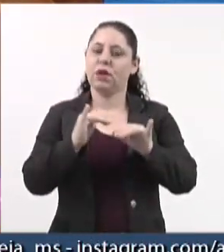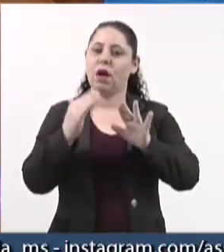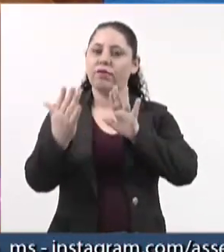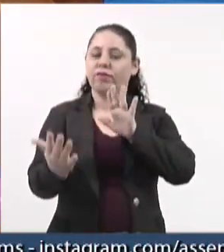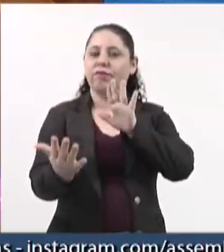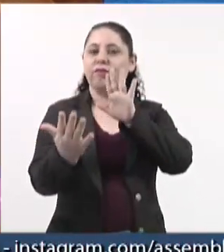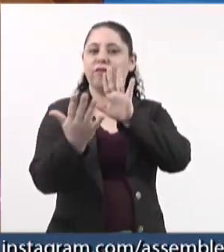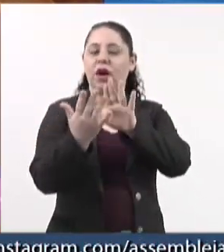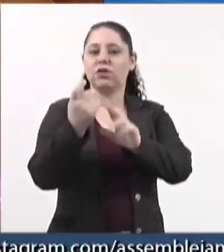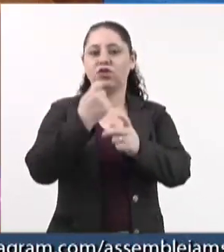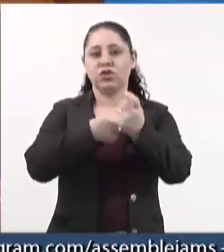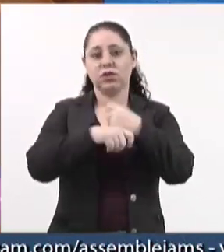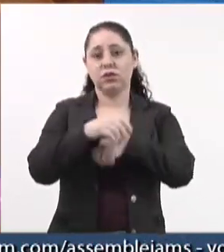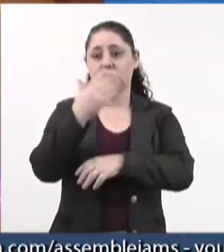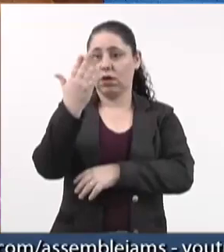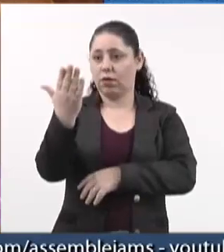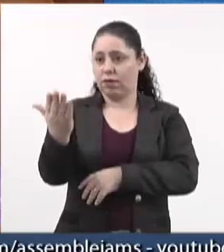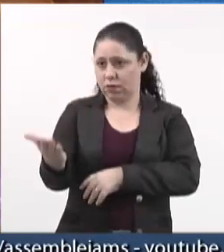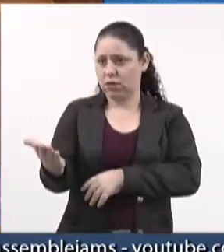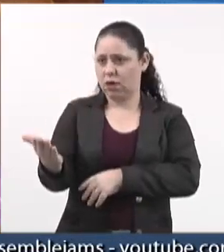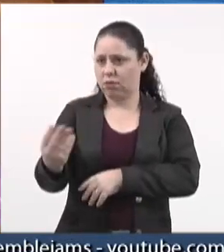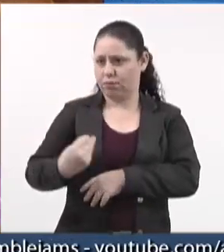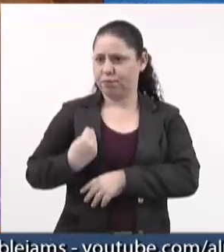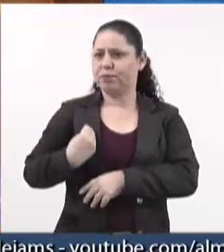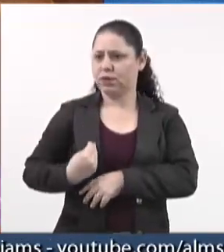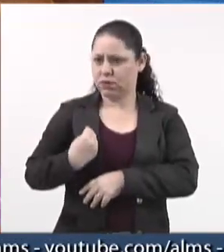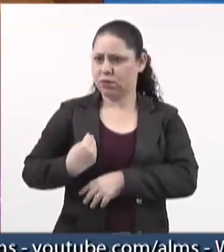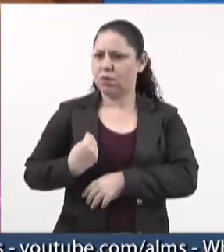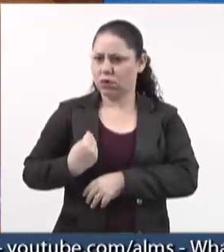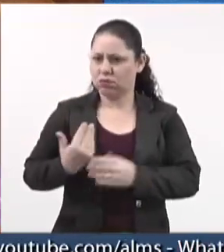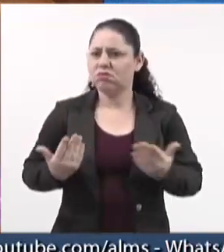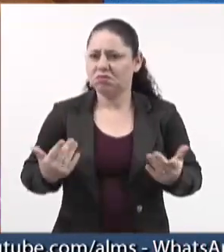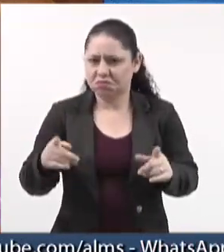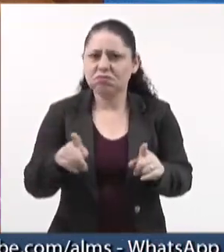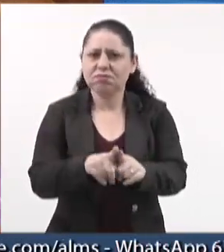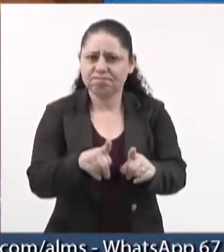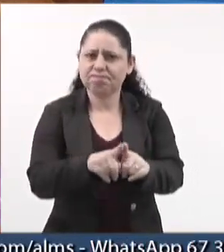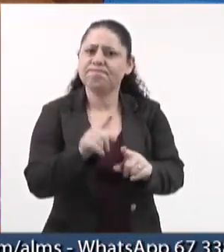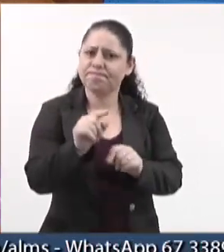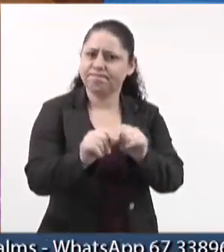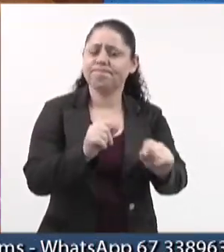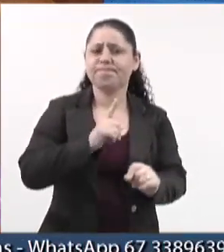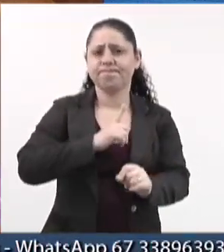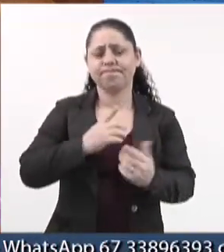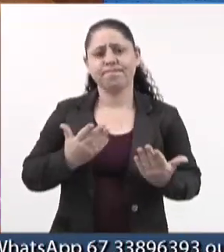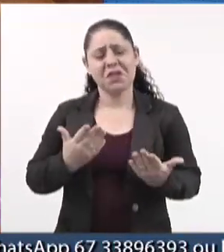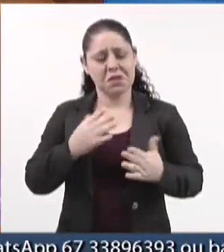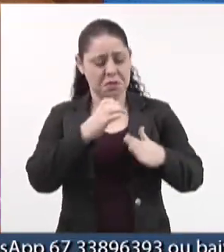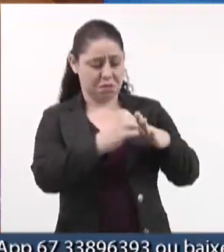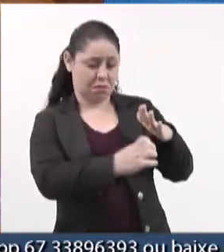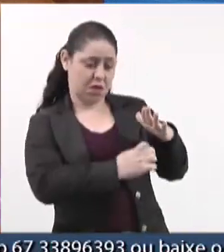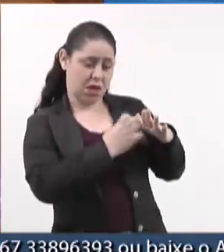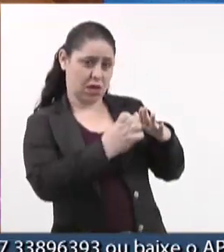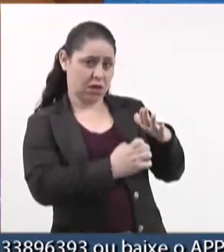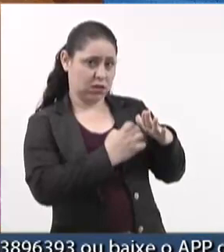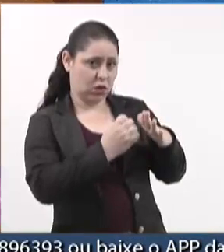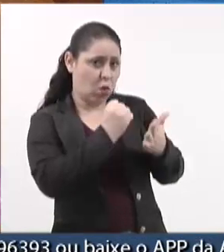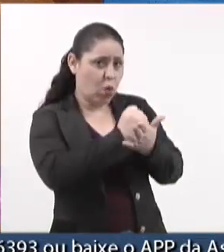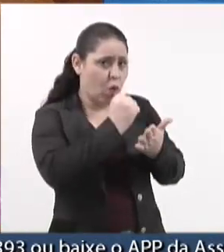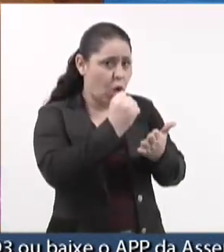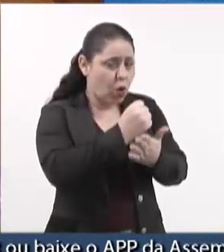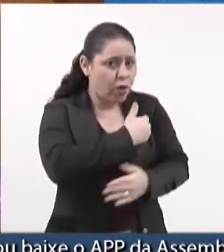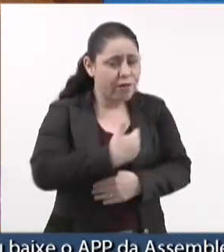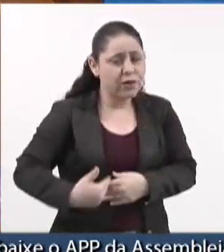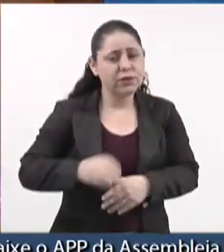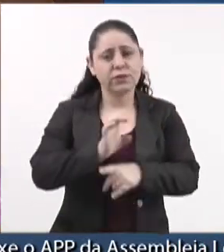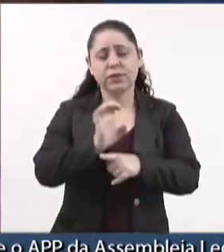à gestão que V. Exª integrou, e que também tem empresas contratadas no governo